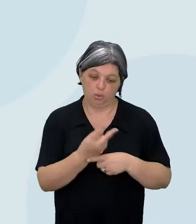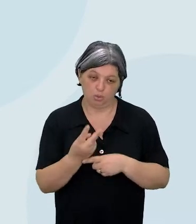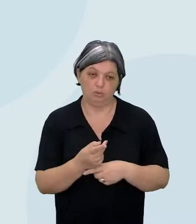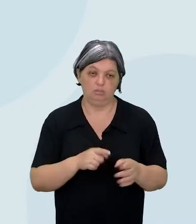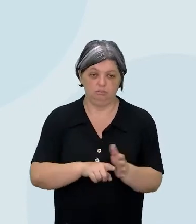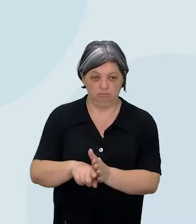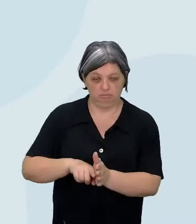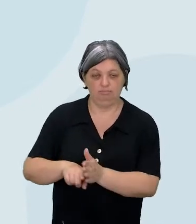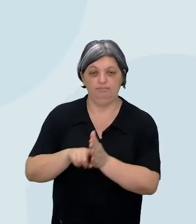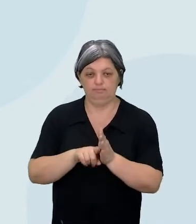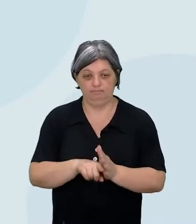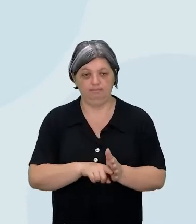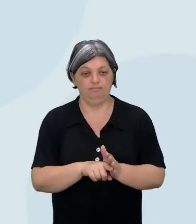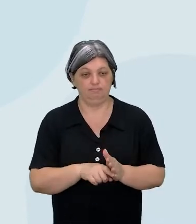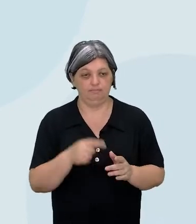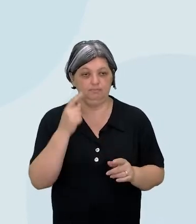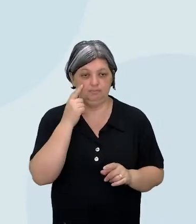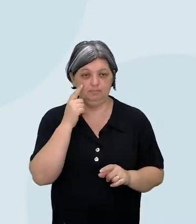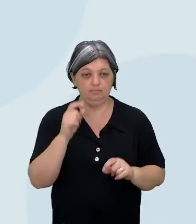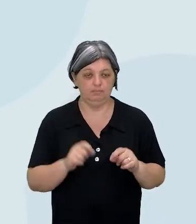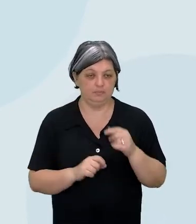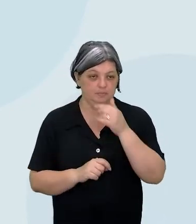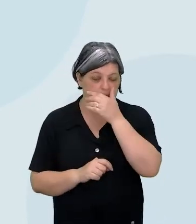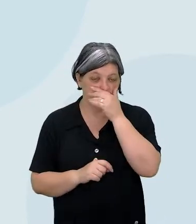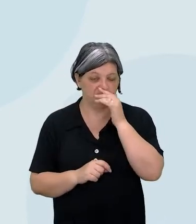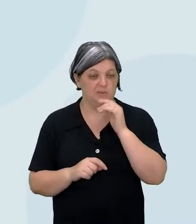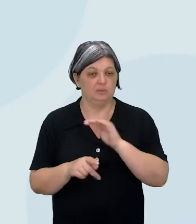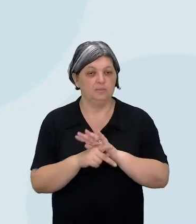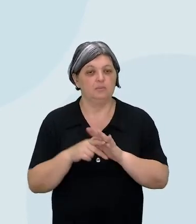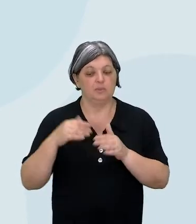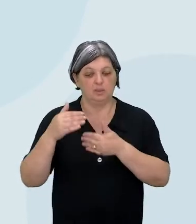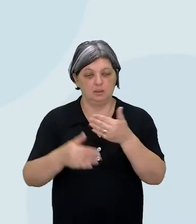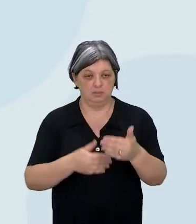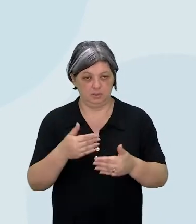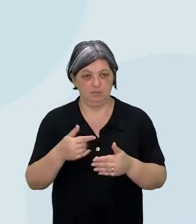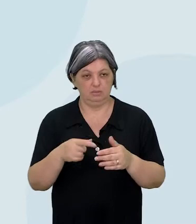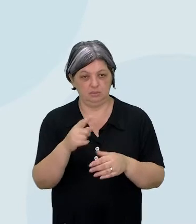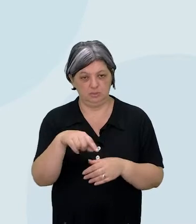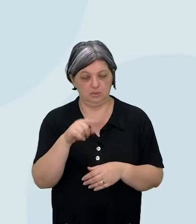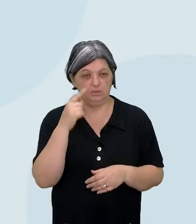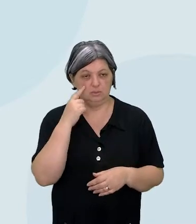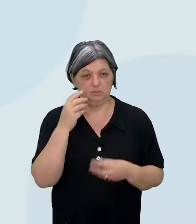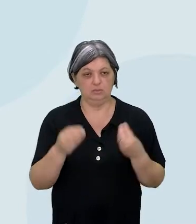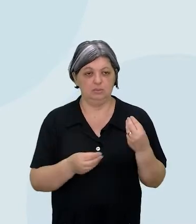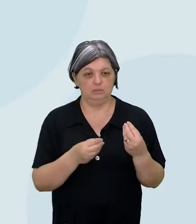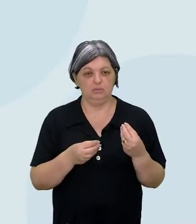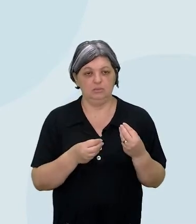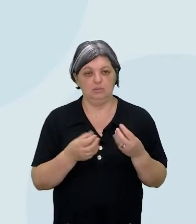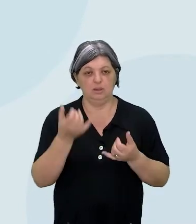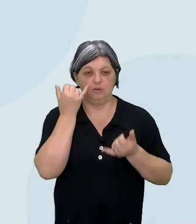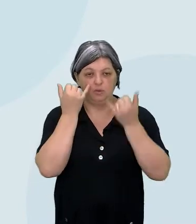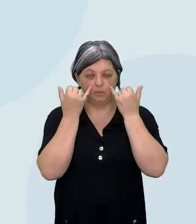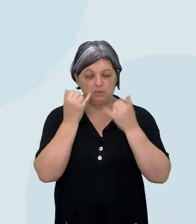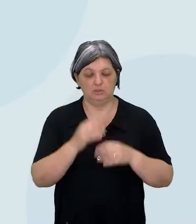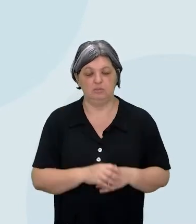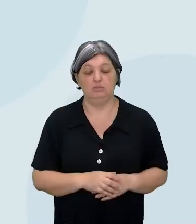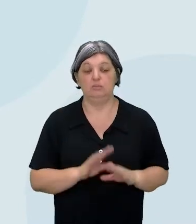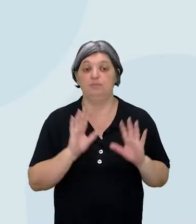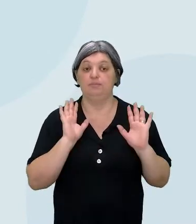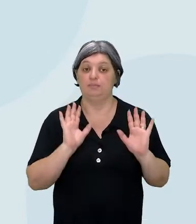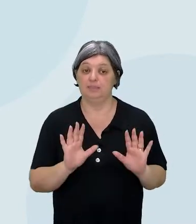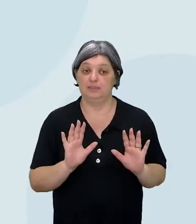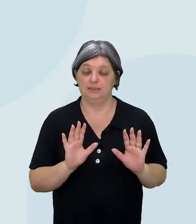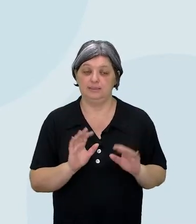pesquisei, eu fiz uma curadoria, para só por diversas etapas, para que chegasse para você essa informação. Porém,